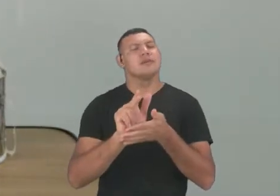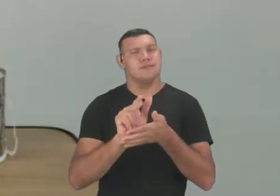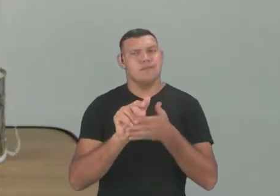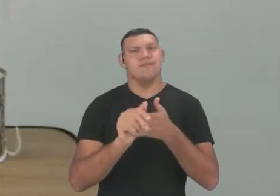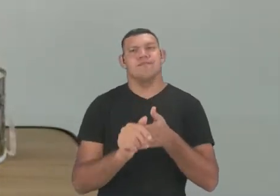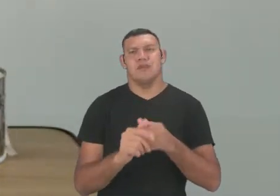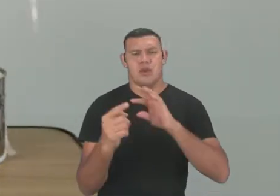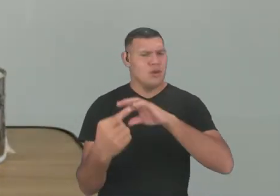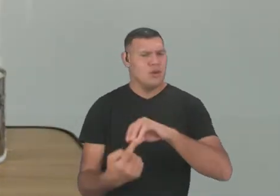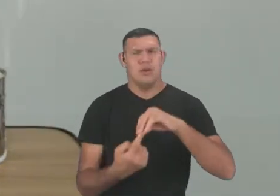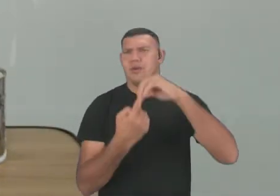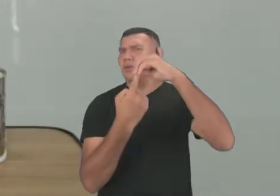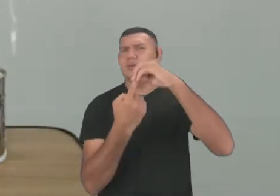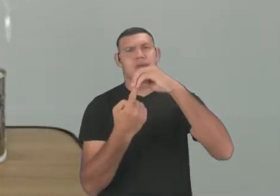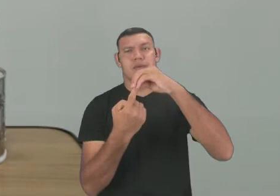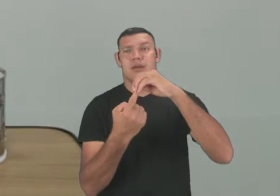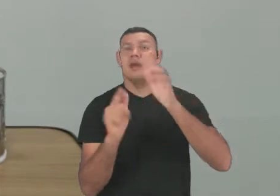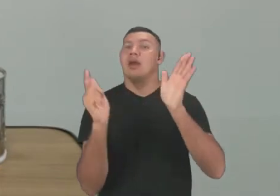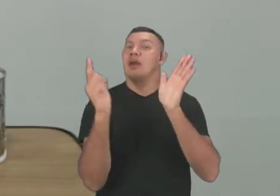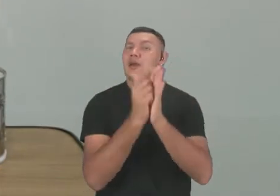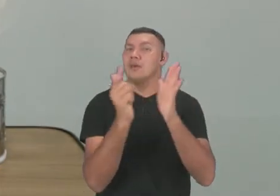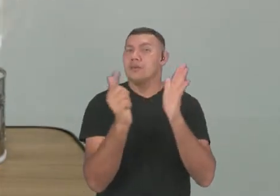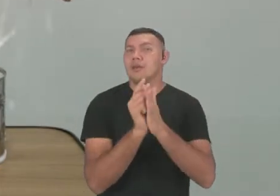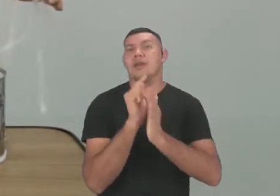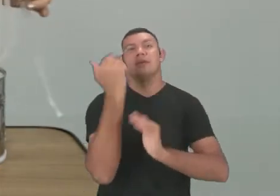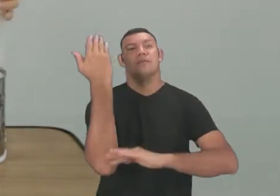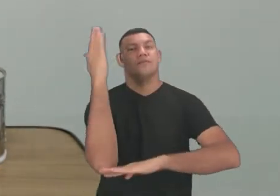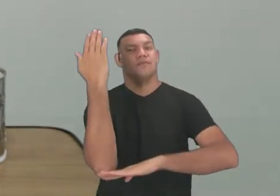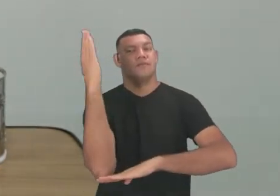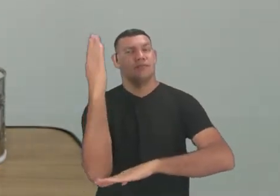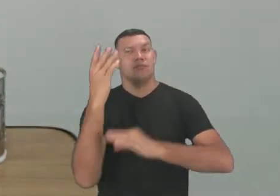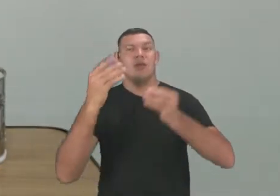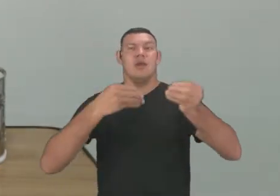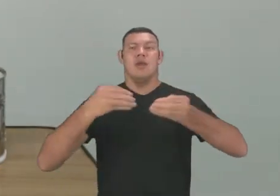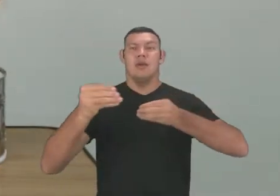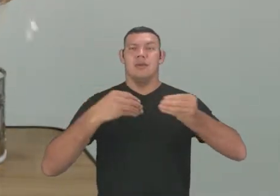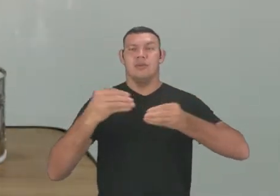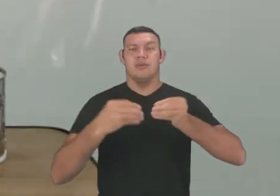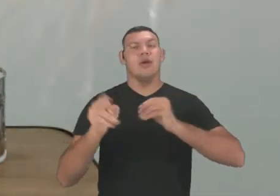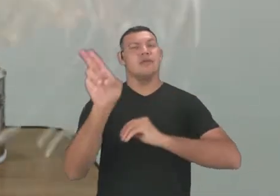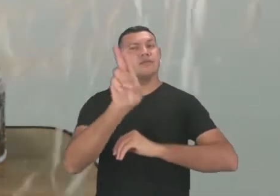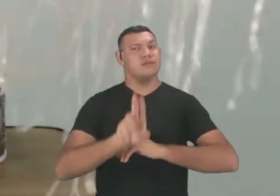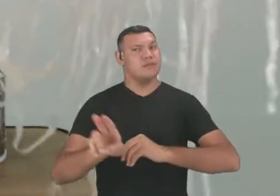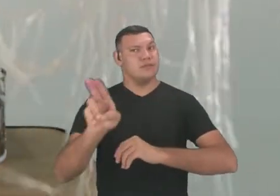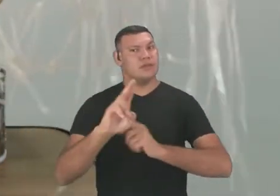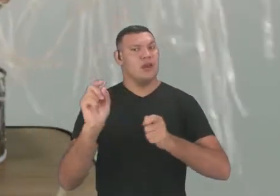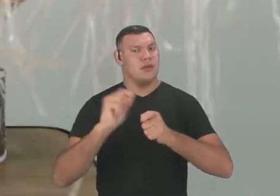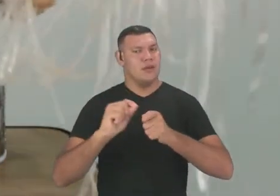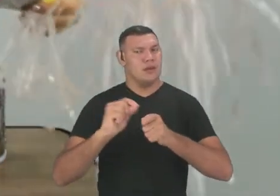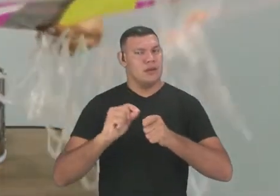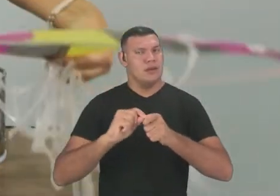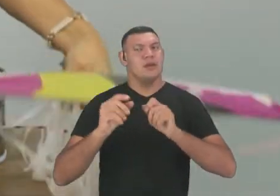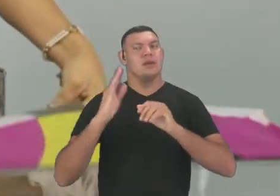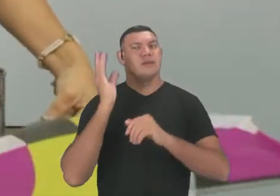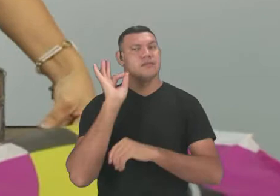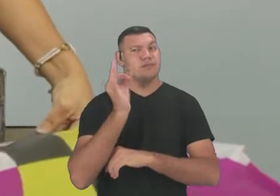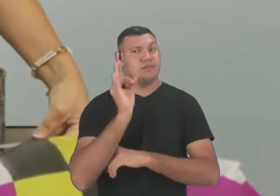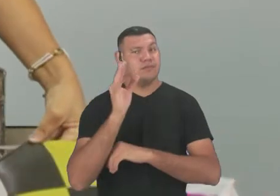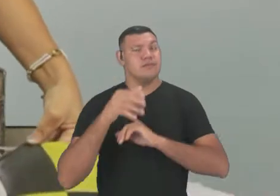Aqui tem o papel, tem a madeira, tem o plástico, que foi usado na fabricação, certo?